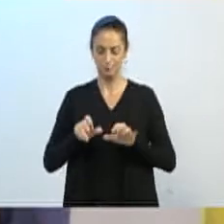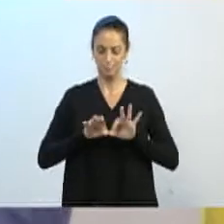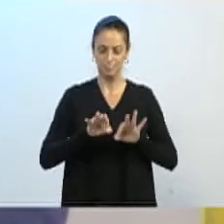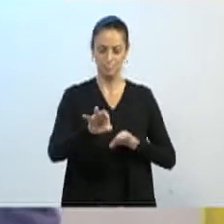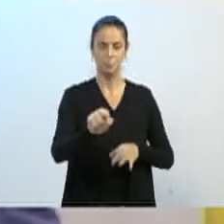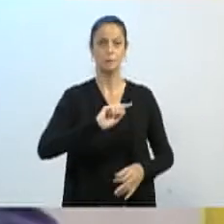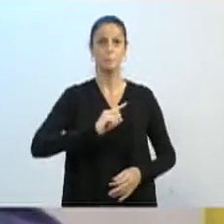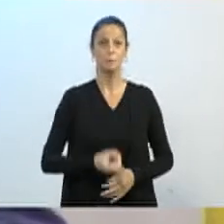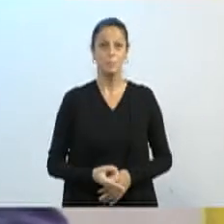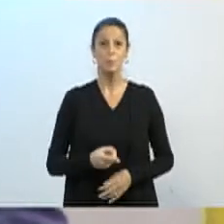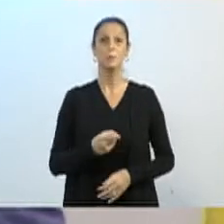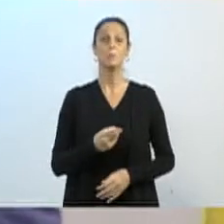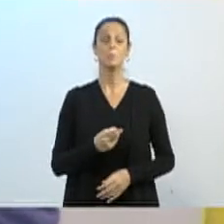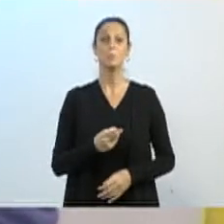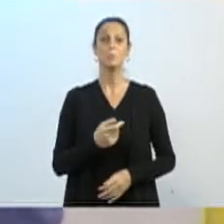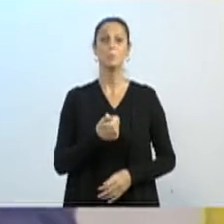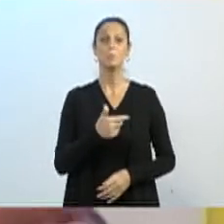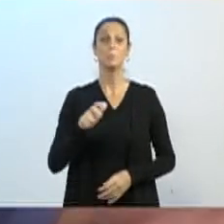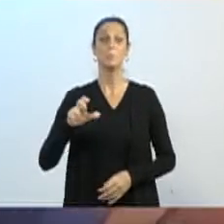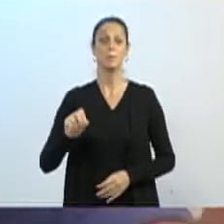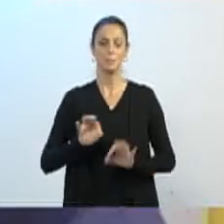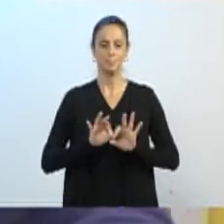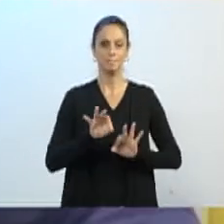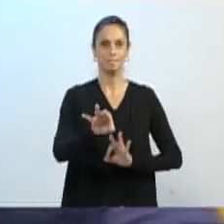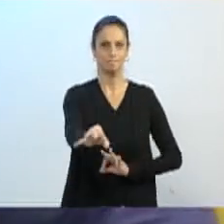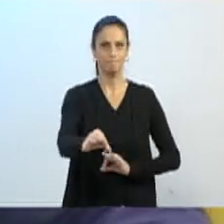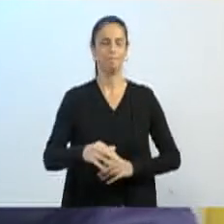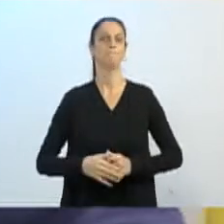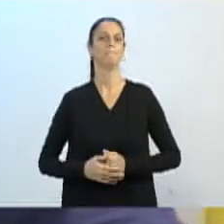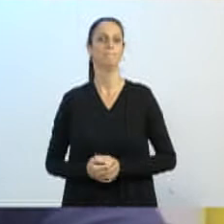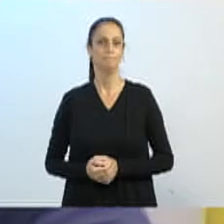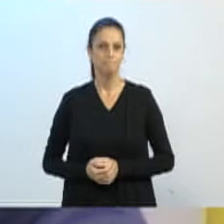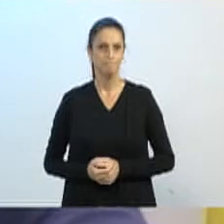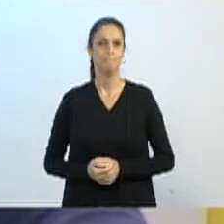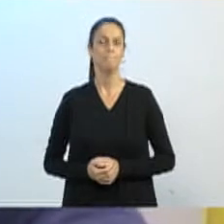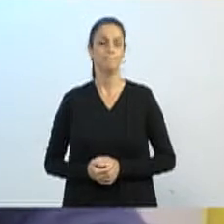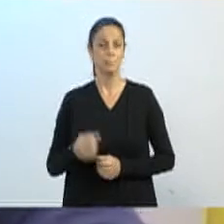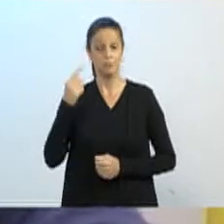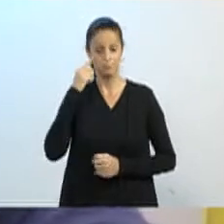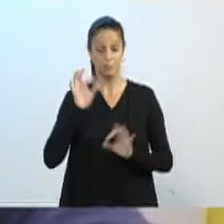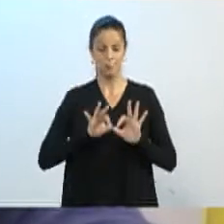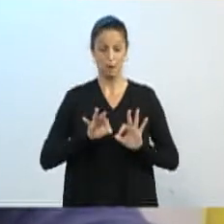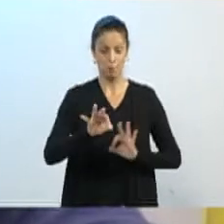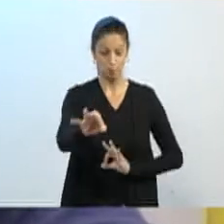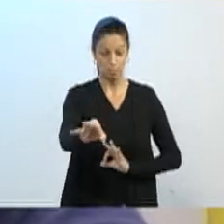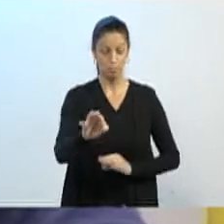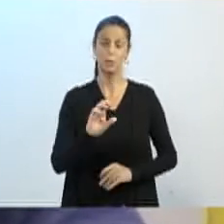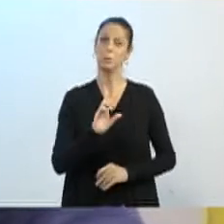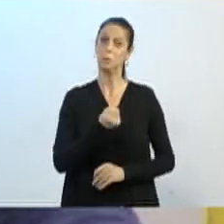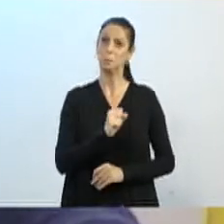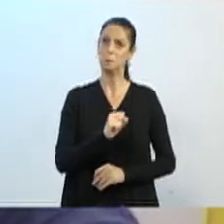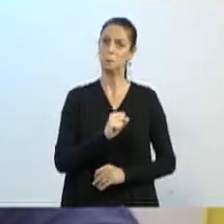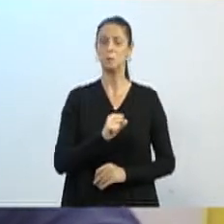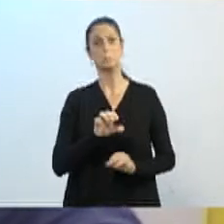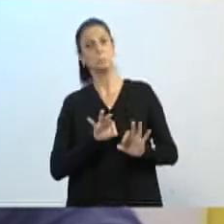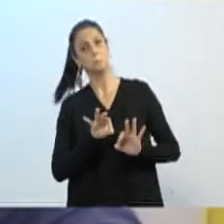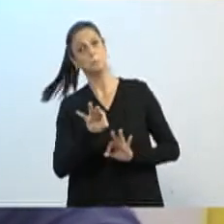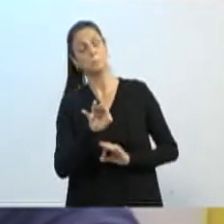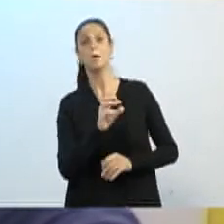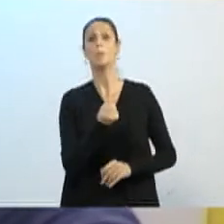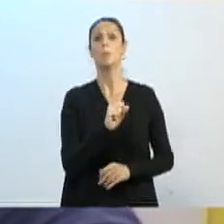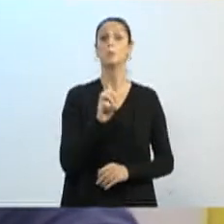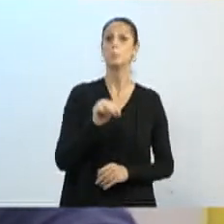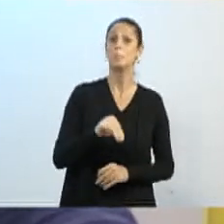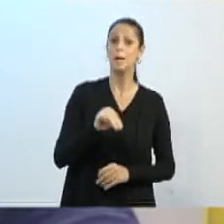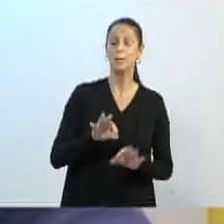de extensão. Isso, considerando que a rua tem 8 metros, nós estamos falando em alguma coisa em torno de 8